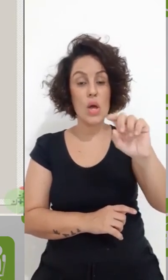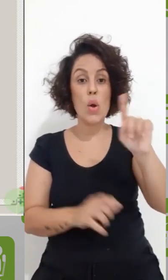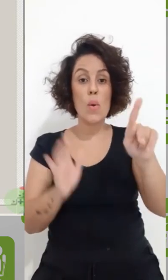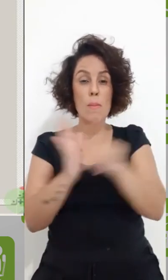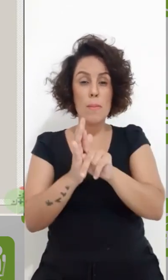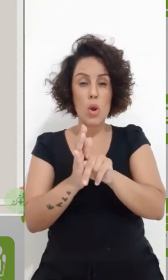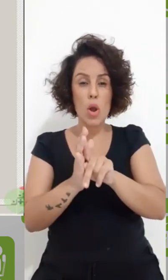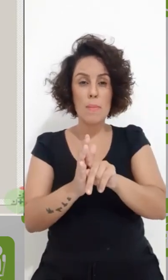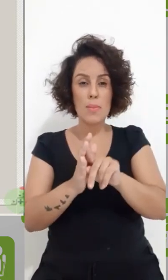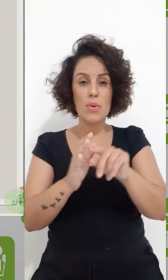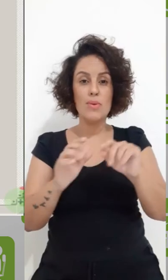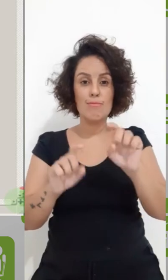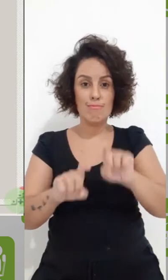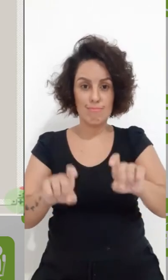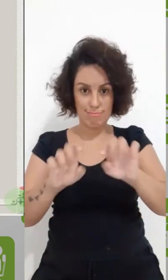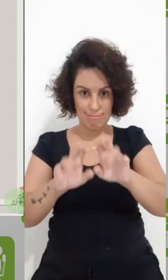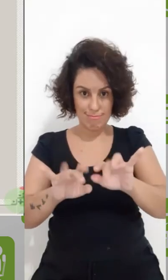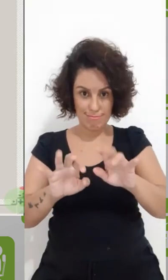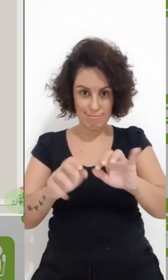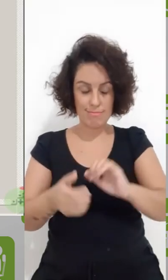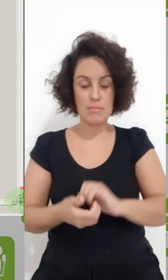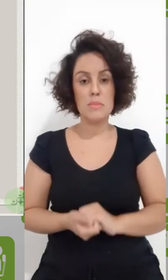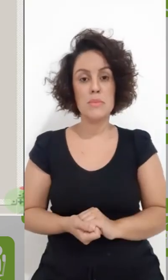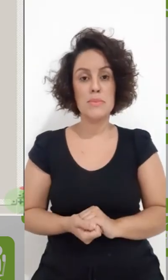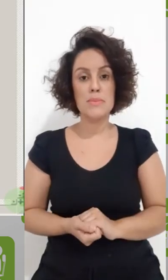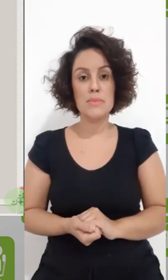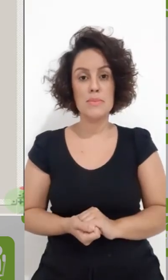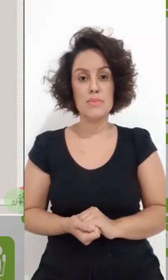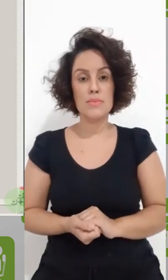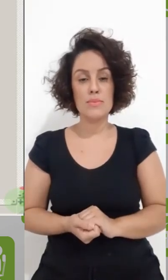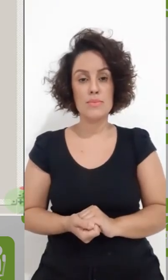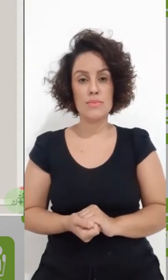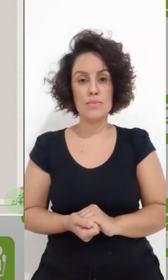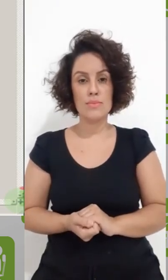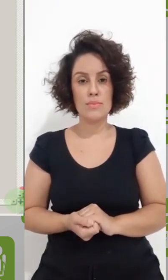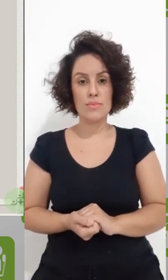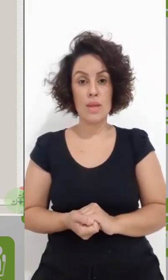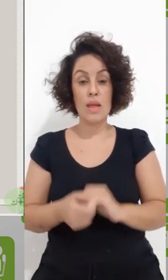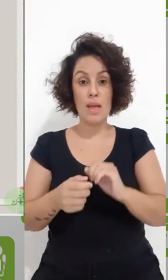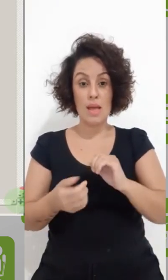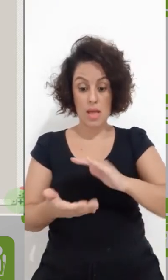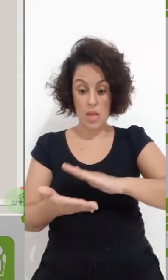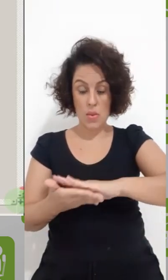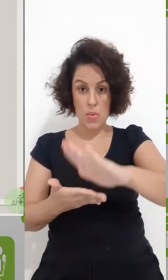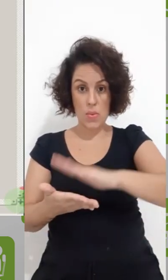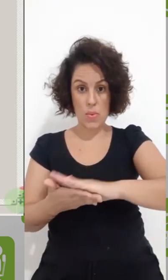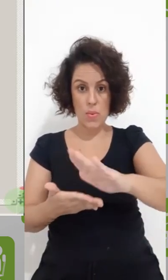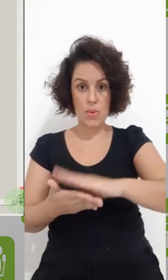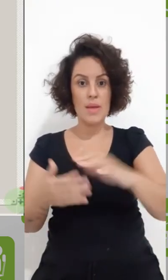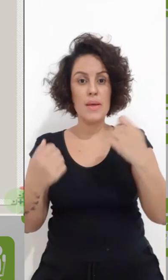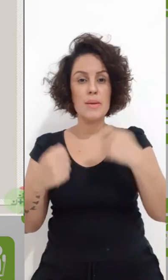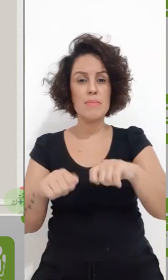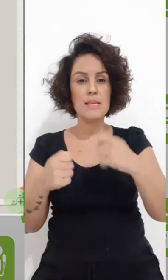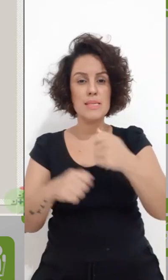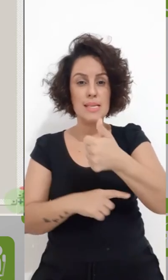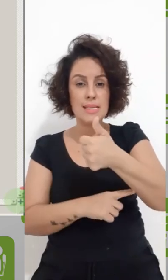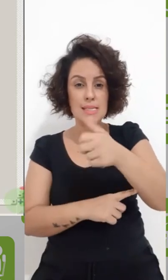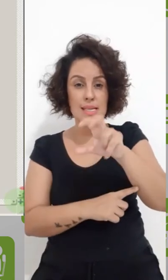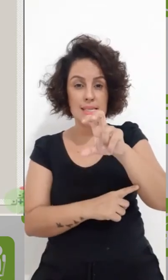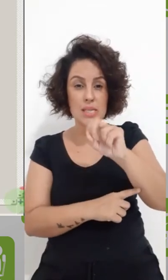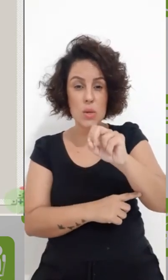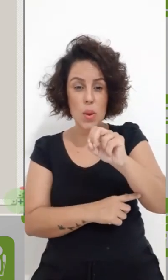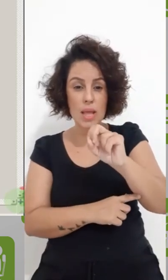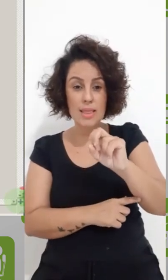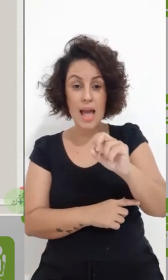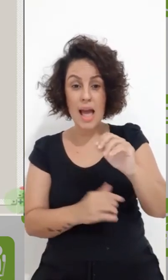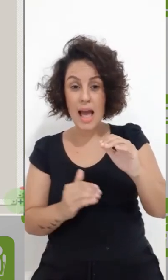impressora, ela exige, dependendo do tipo da impressora, ela exige de 150 a 300 dpi para